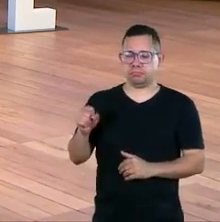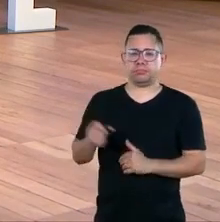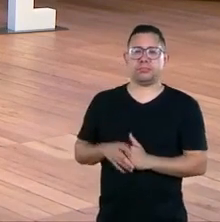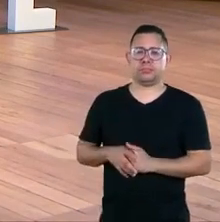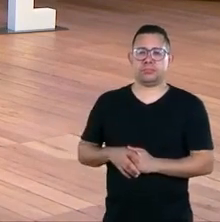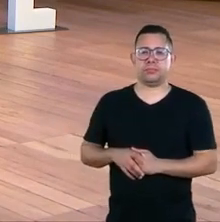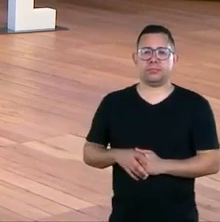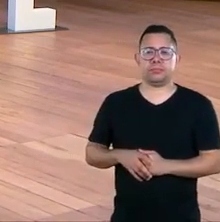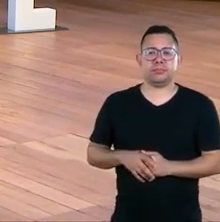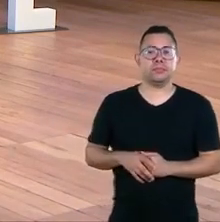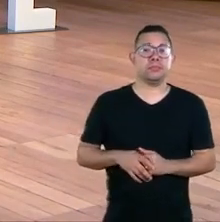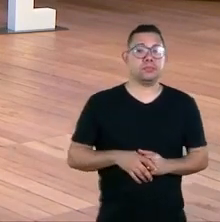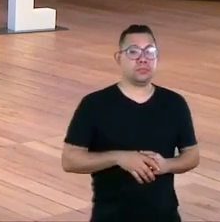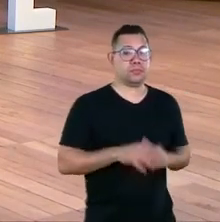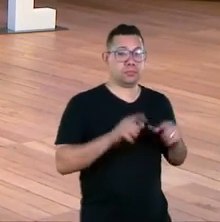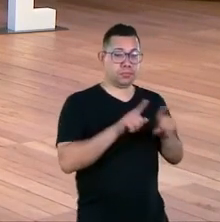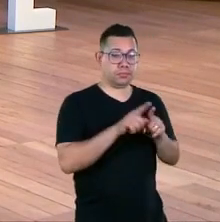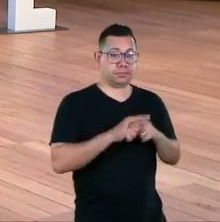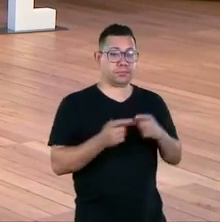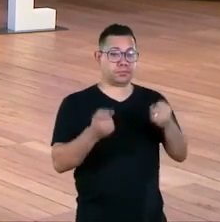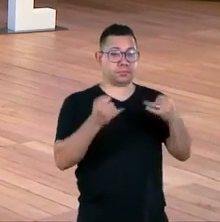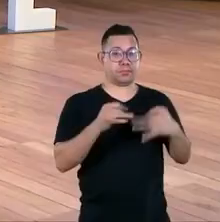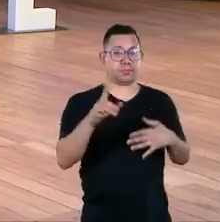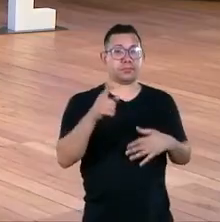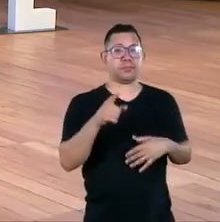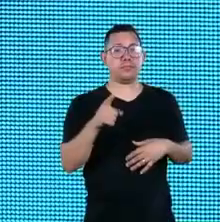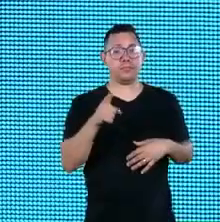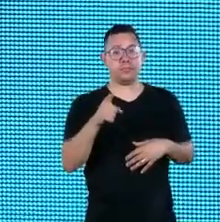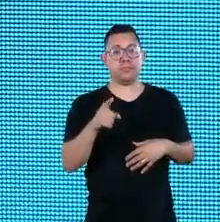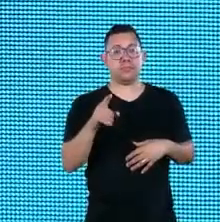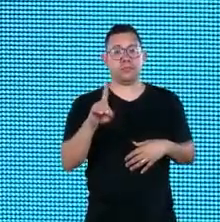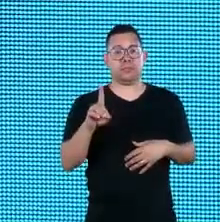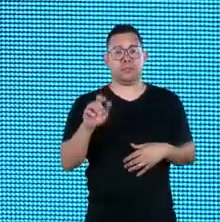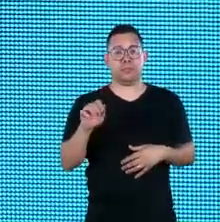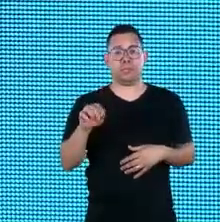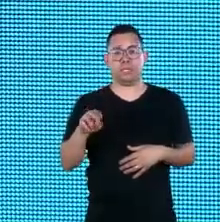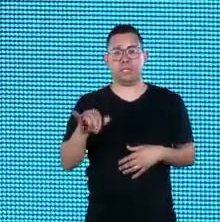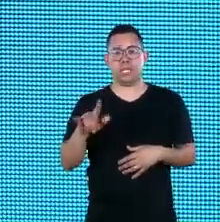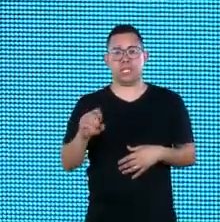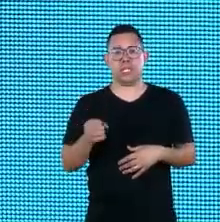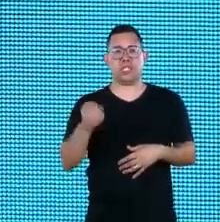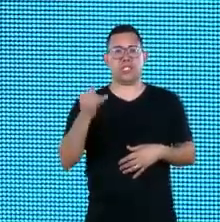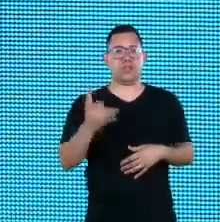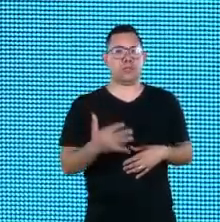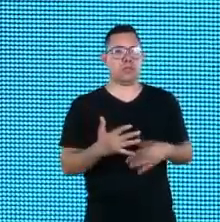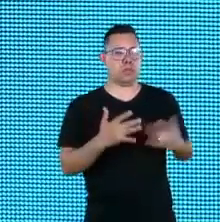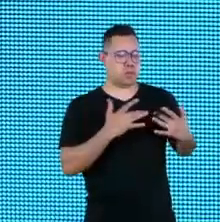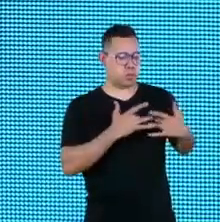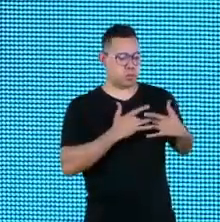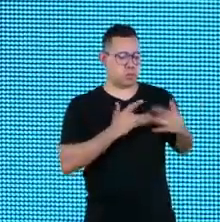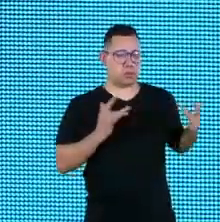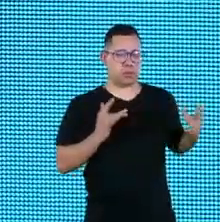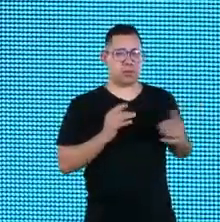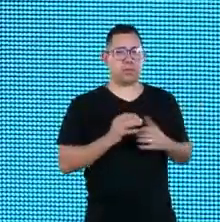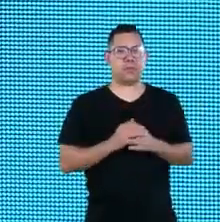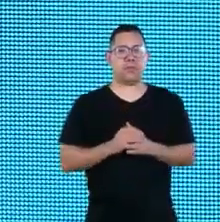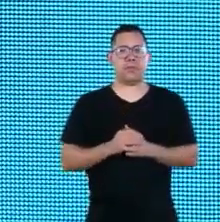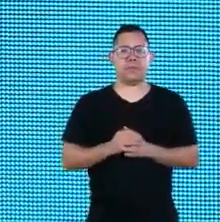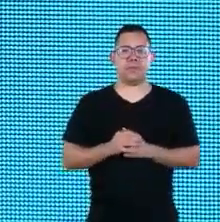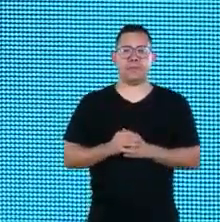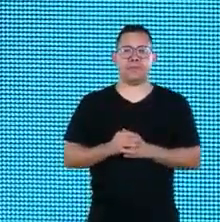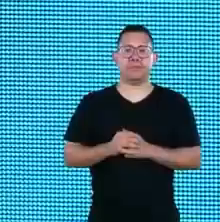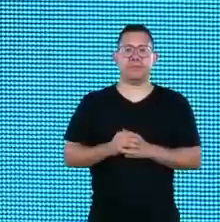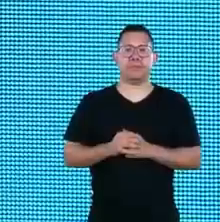eu quero complementar uma coisa que você falou da solidariedade que forçou as pessoas eu acho que além disso eu fui